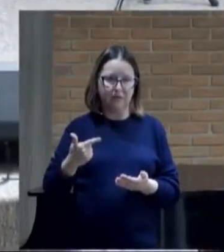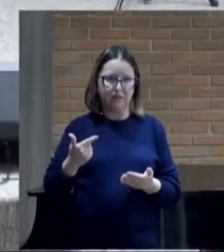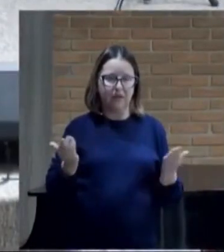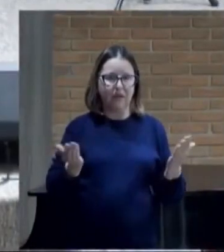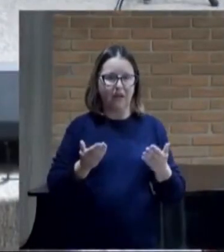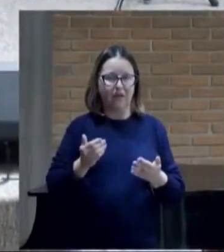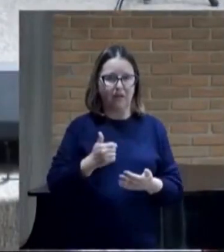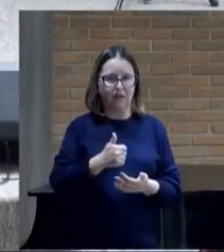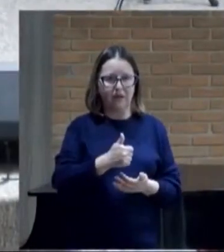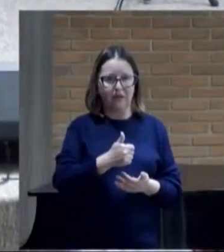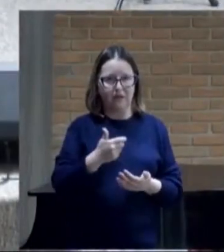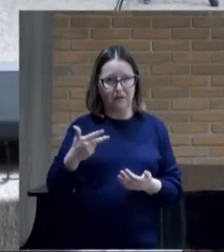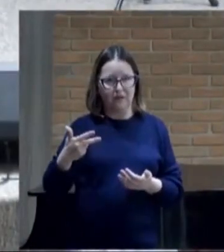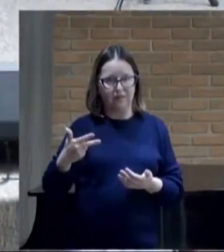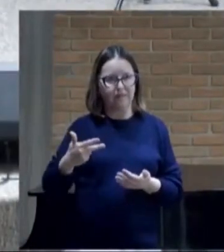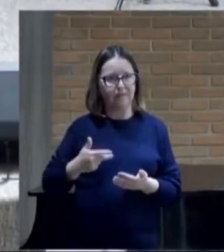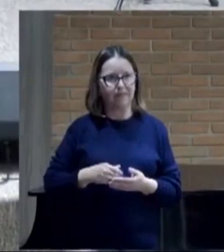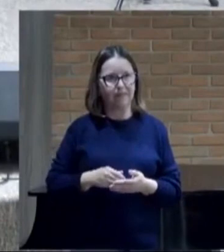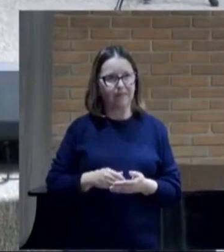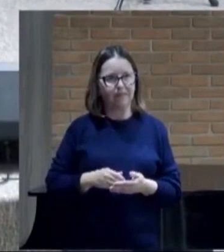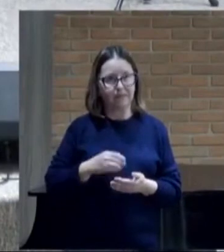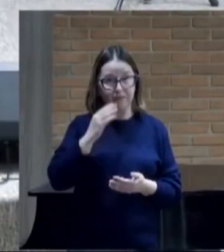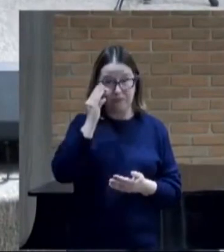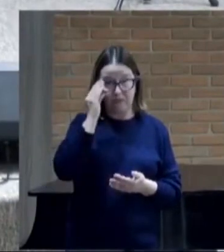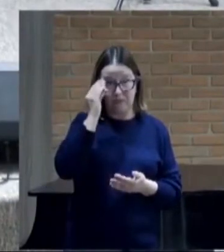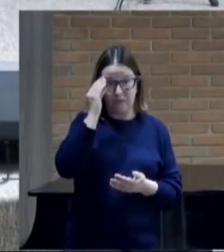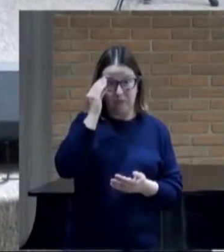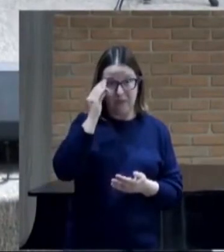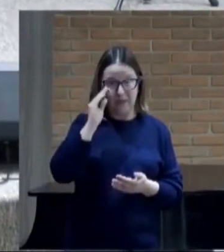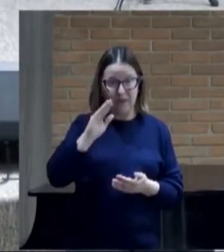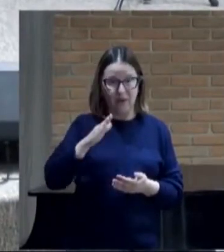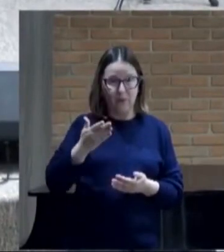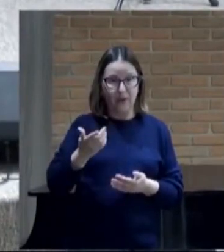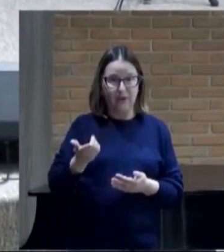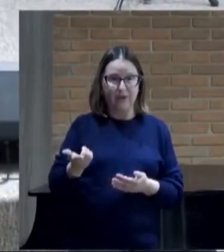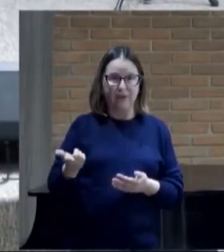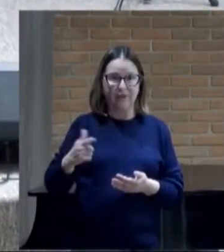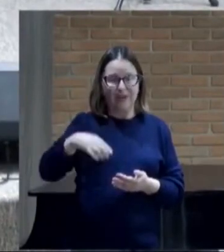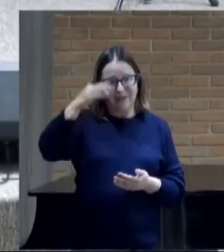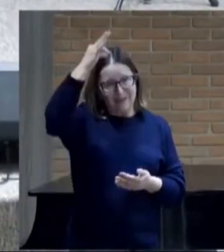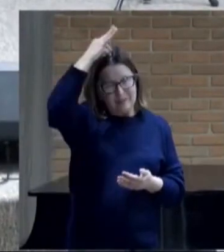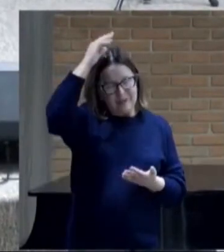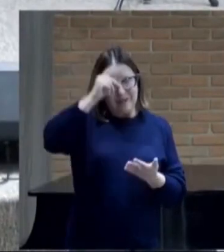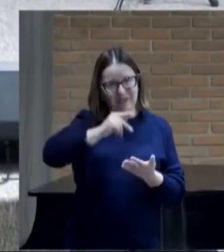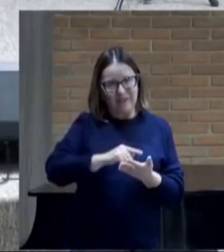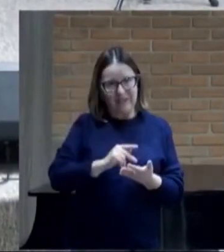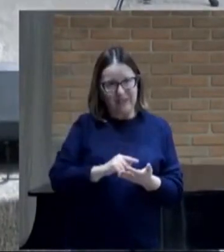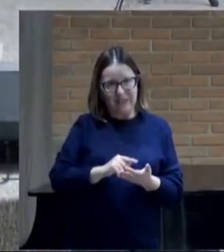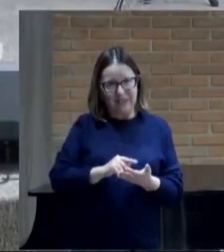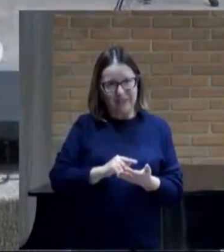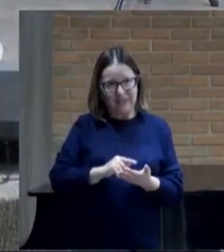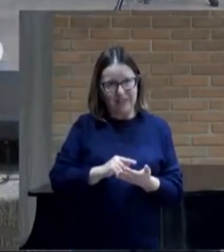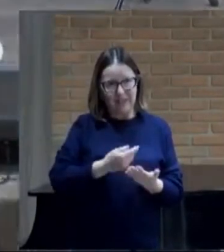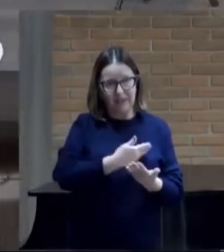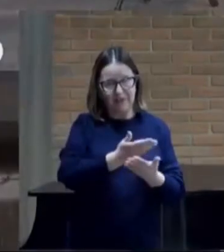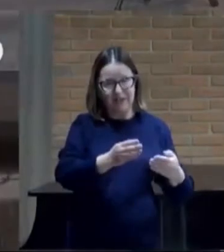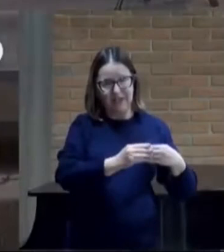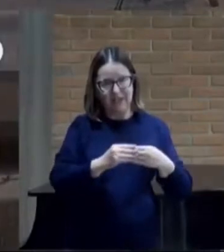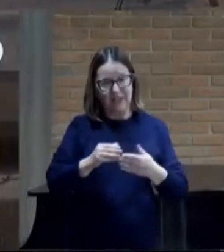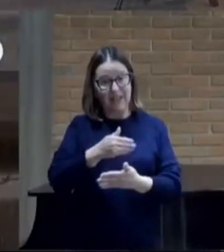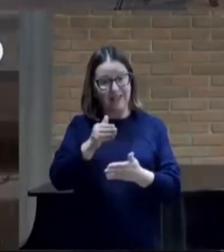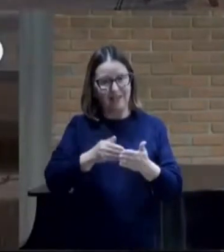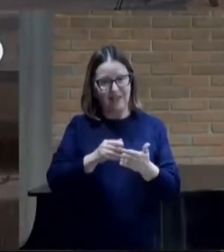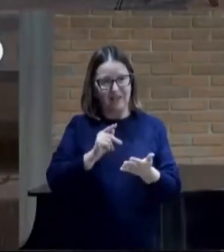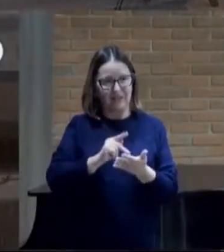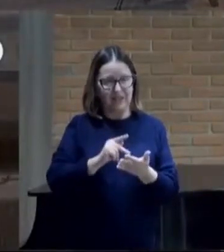o 13 Eu vou ler o 13 Quando vier porém O Espírito da verdade Ele vos guiará A